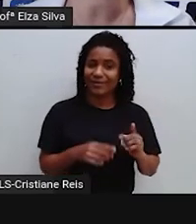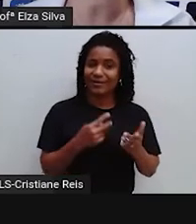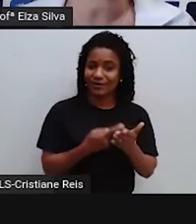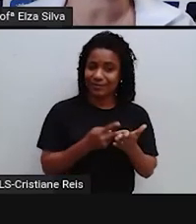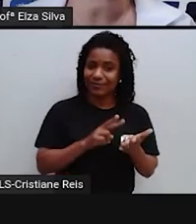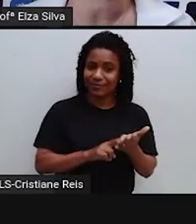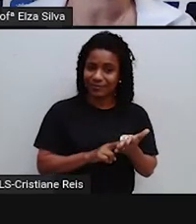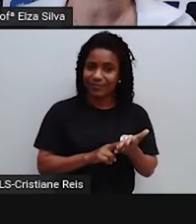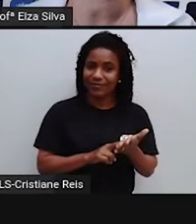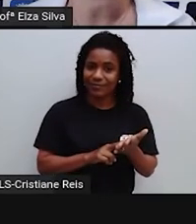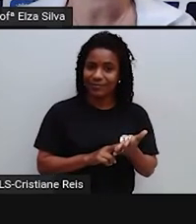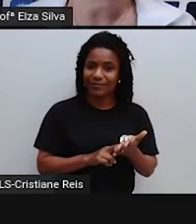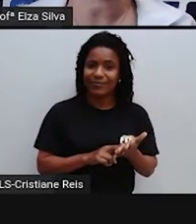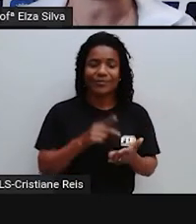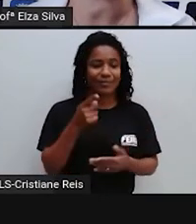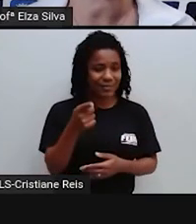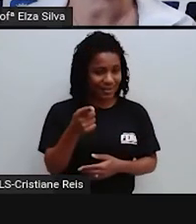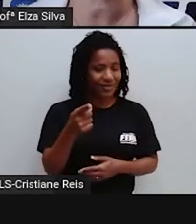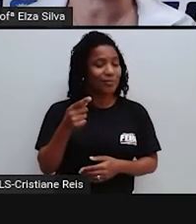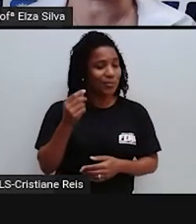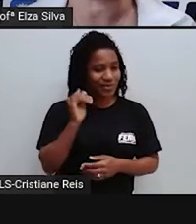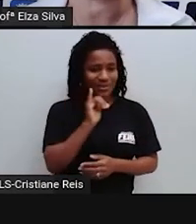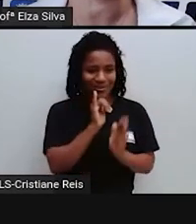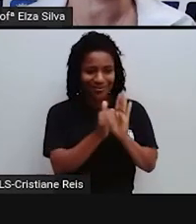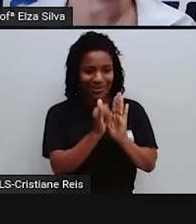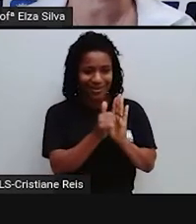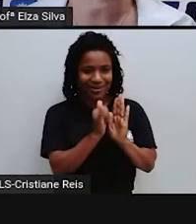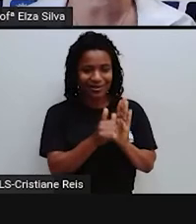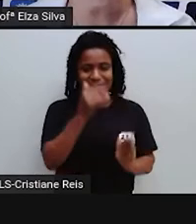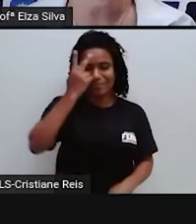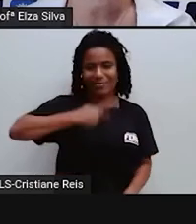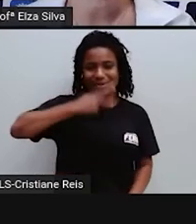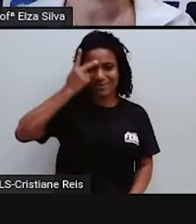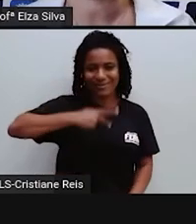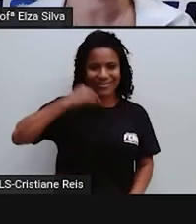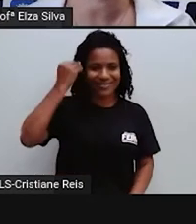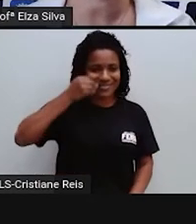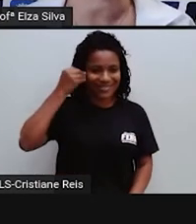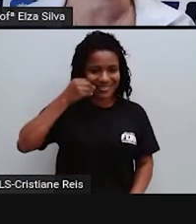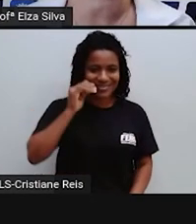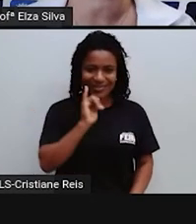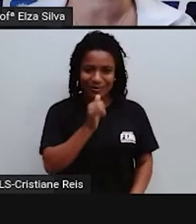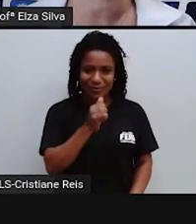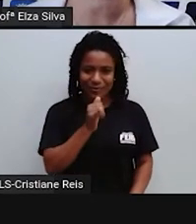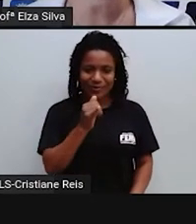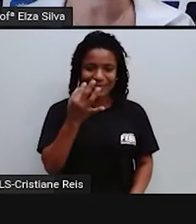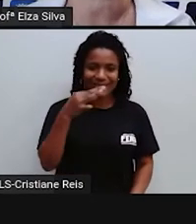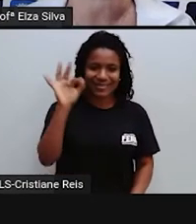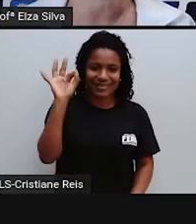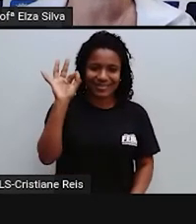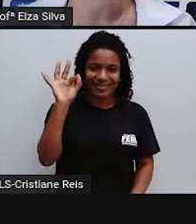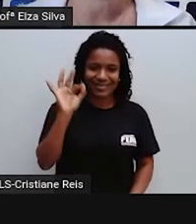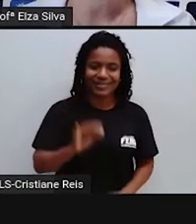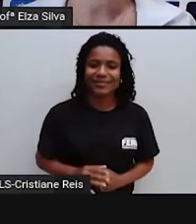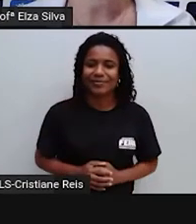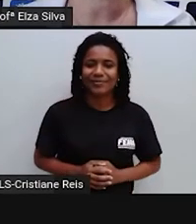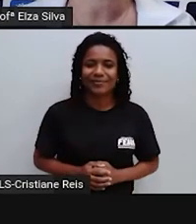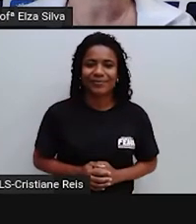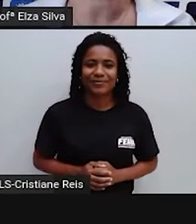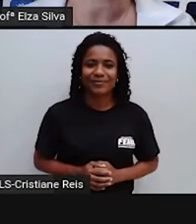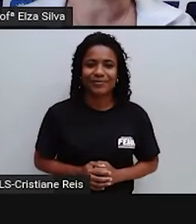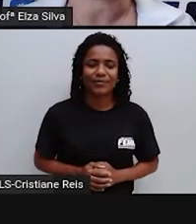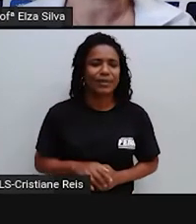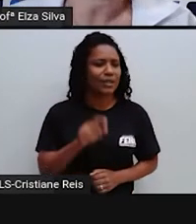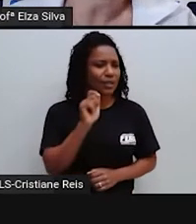aprendemos Que é Um relato Pessoal Ok It's correct Let's go Quem